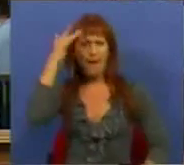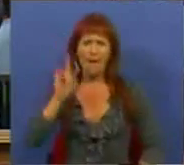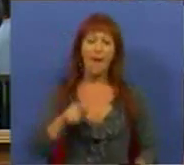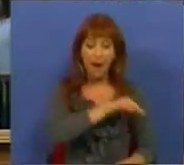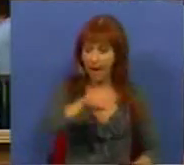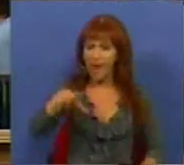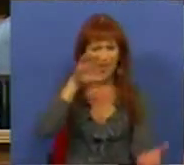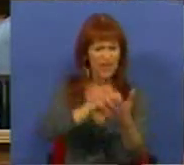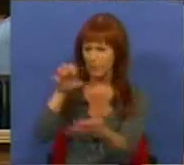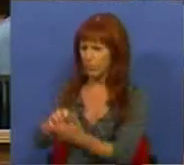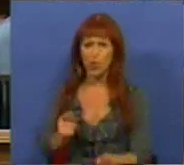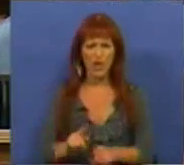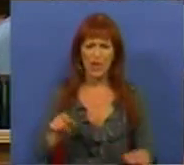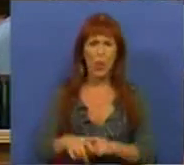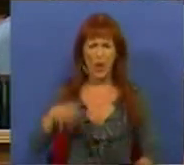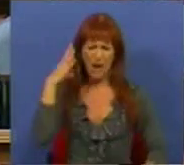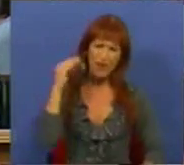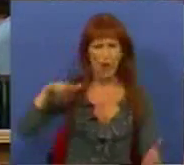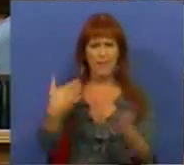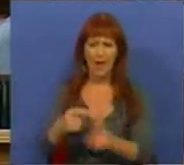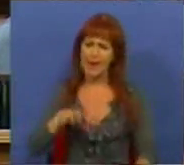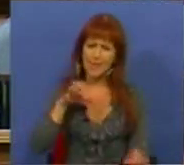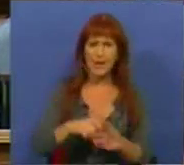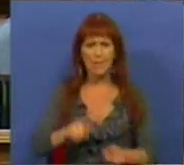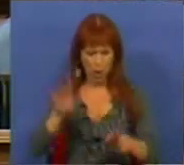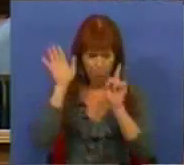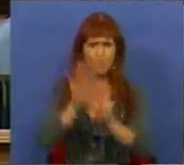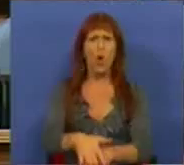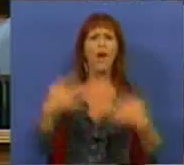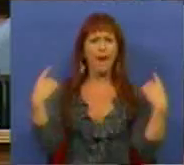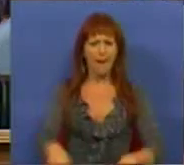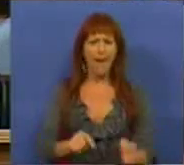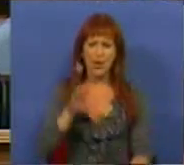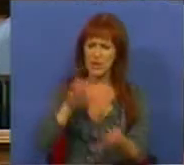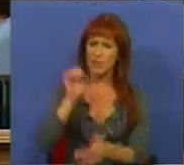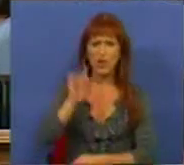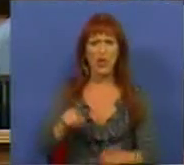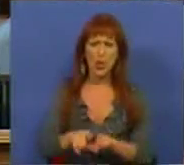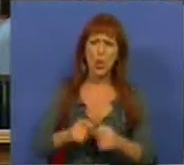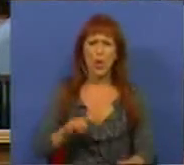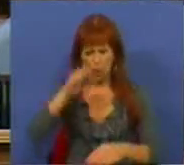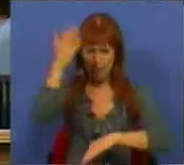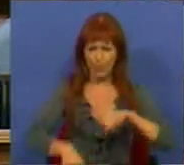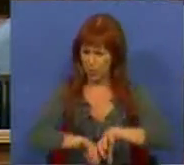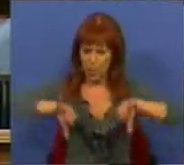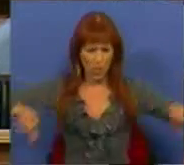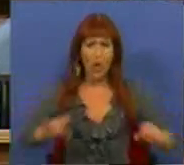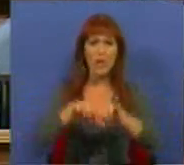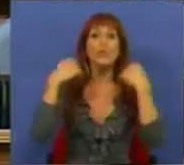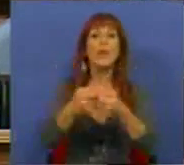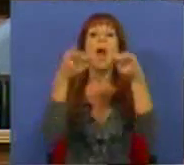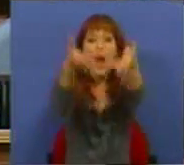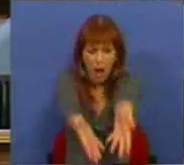que essa simbologia não é humilhante, que essa simbologia não é discriminatória, que essa simbologia não é clivante na sociedade.